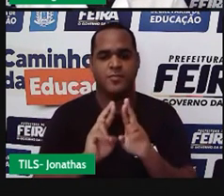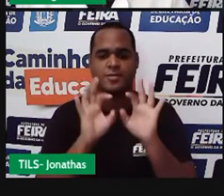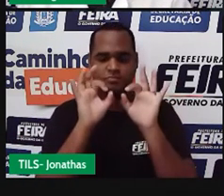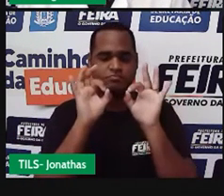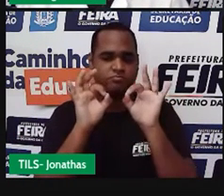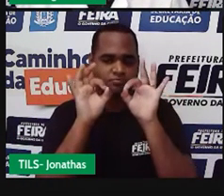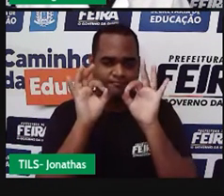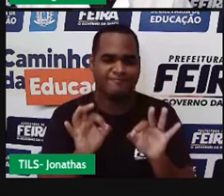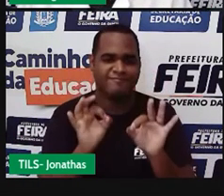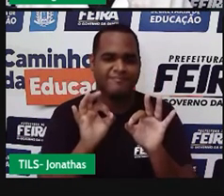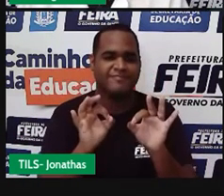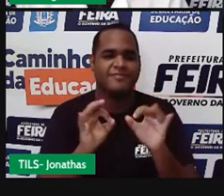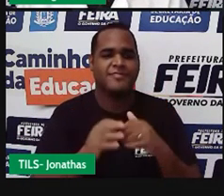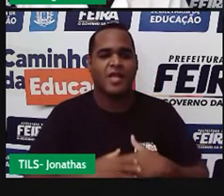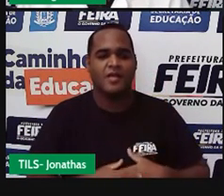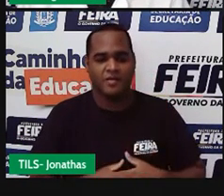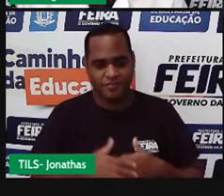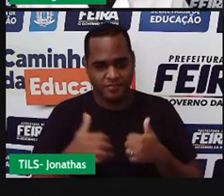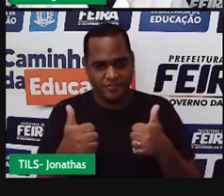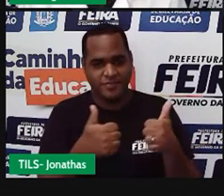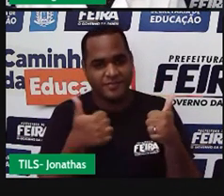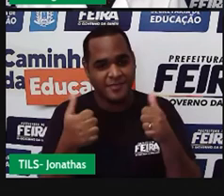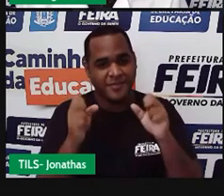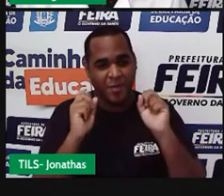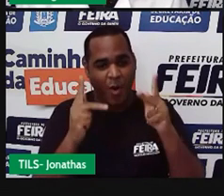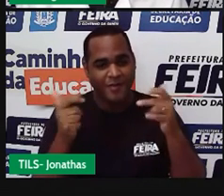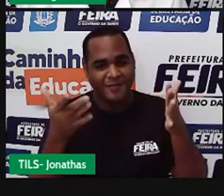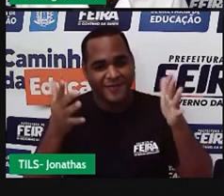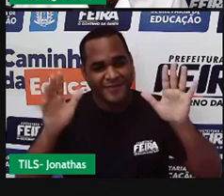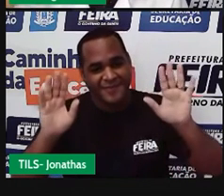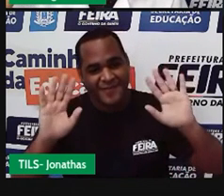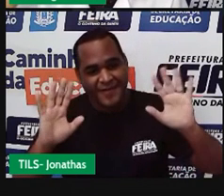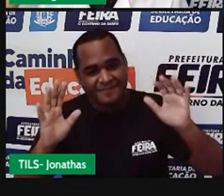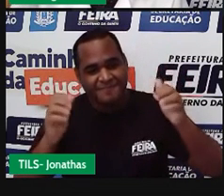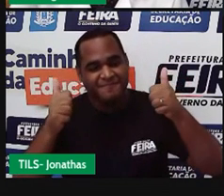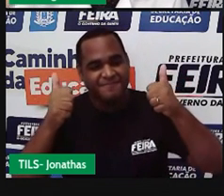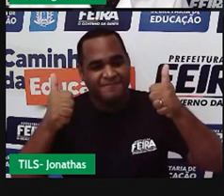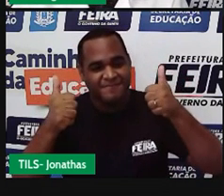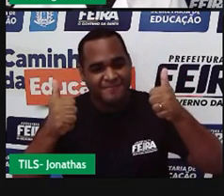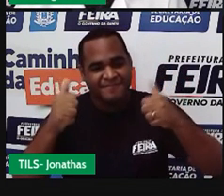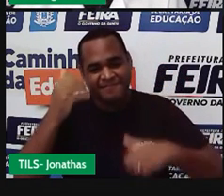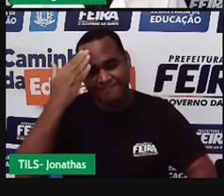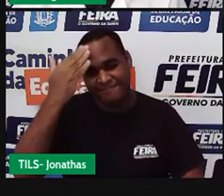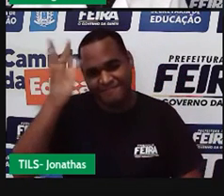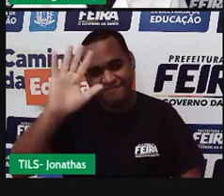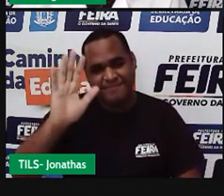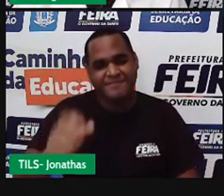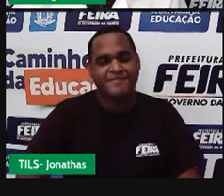matemática é solução. Tá bom? Valeu? É isso aí. Bye, bye.